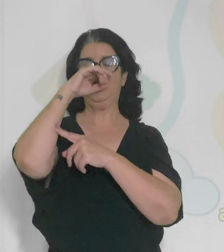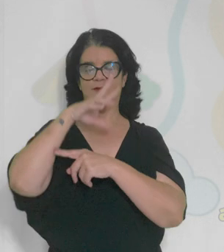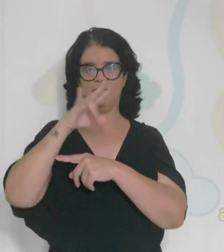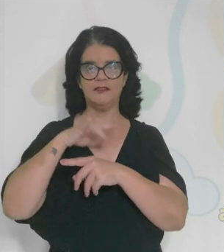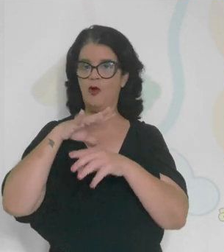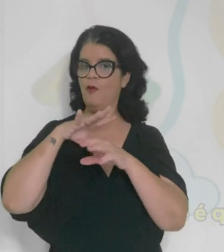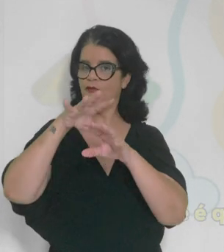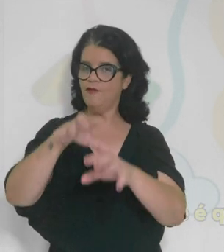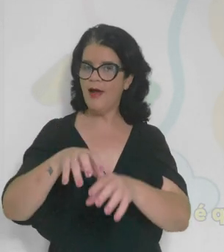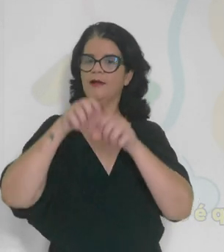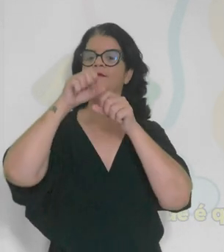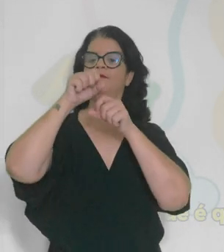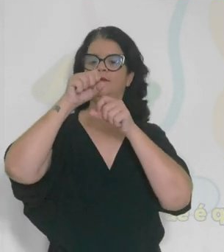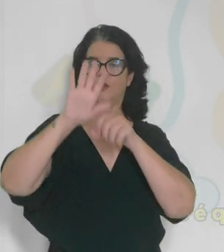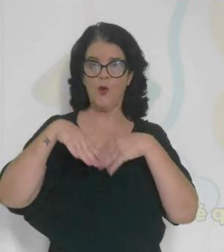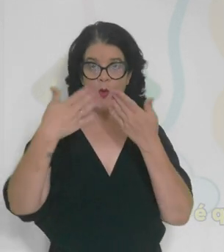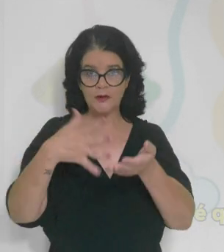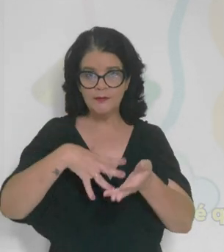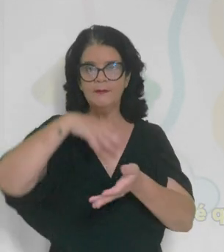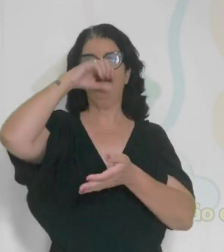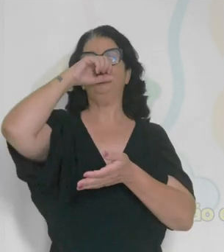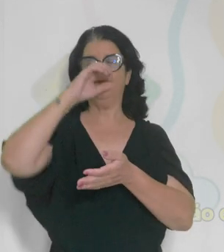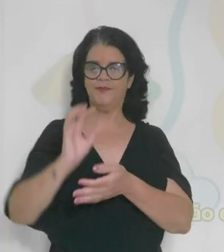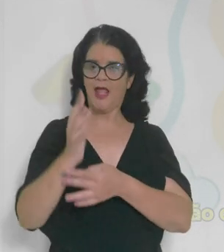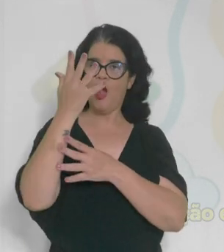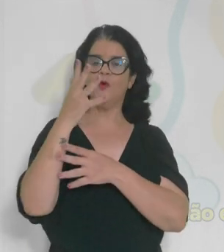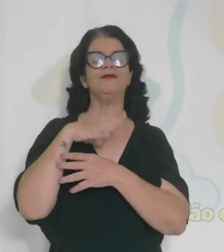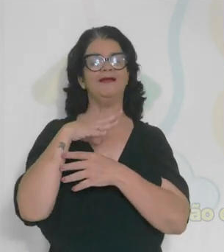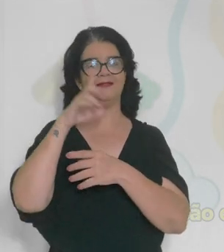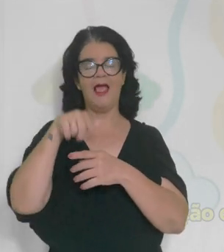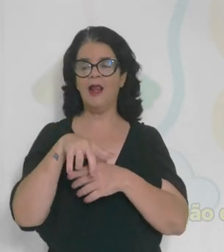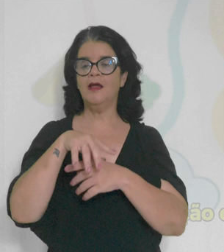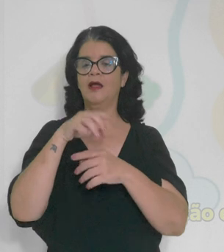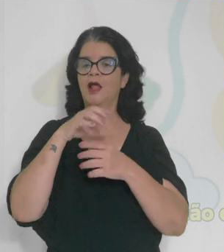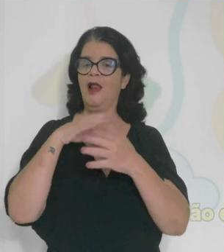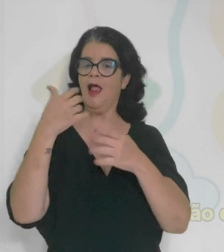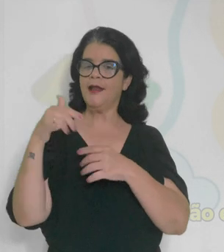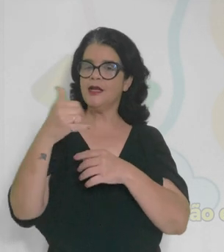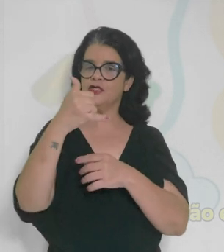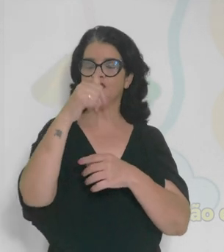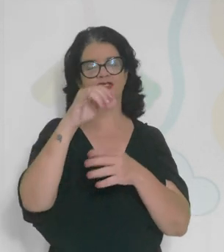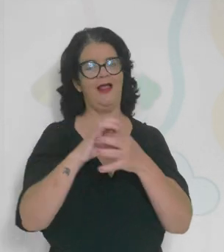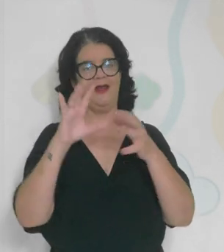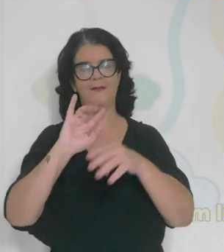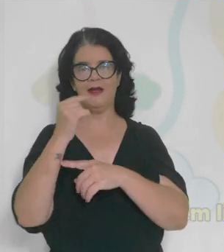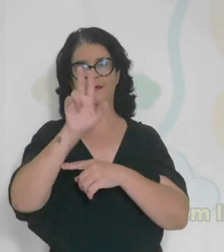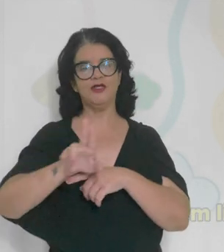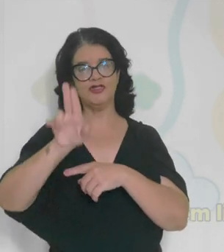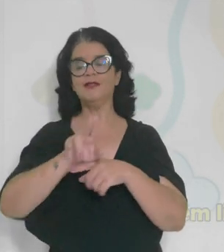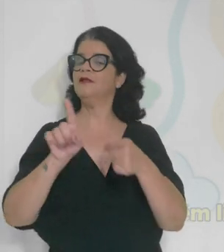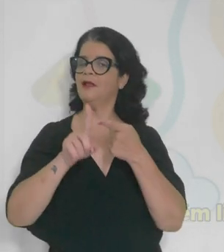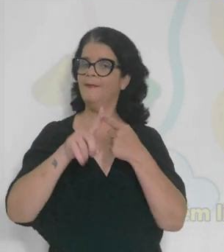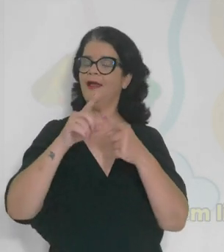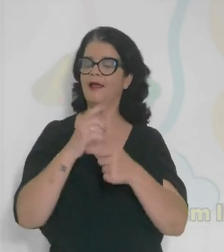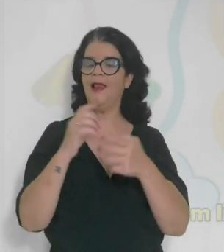pegar, né? Porque quando a respiração acontece, a respiração libera energia para a gente utilizar e também